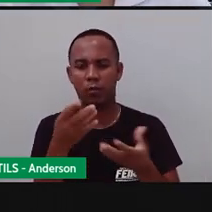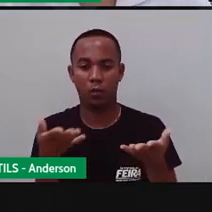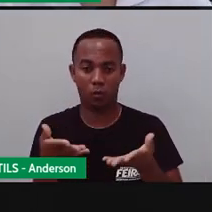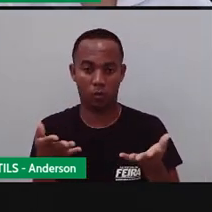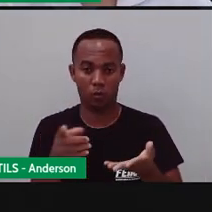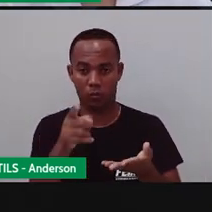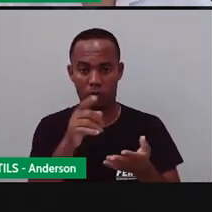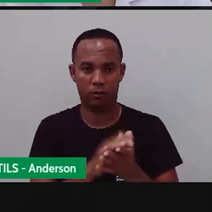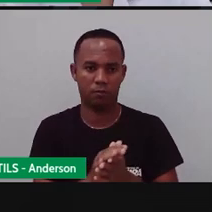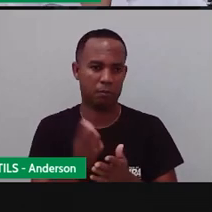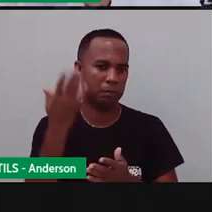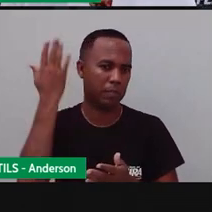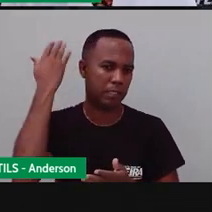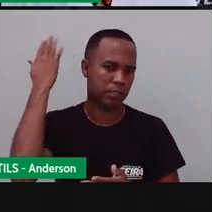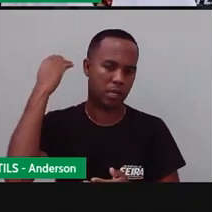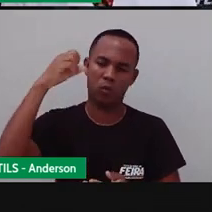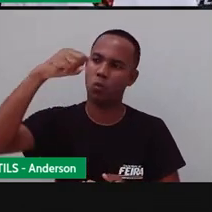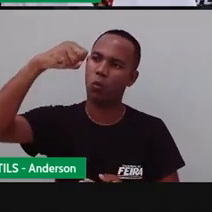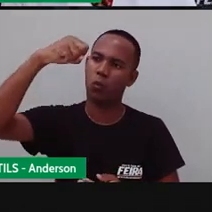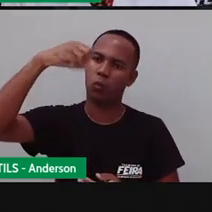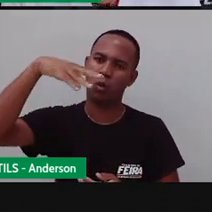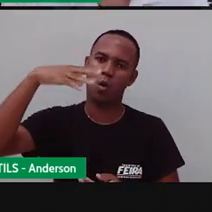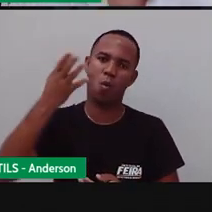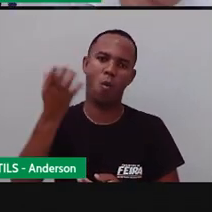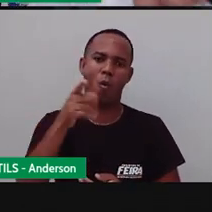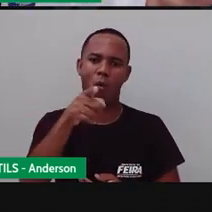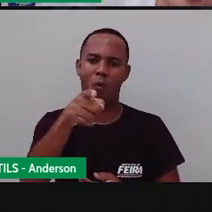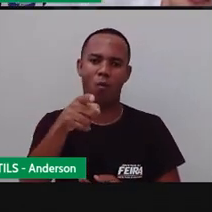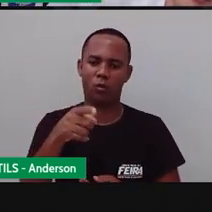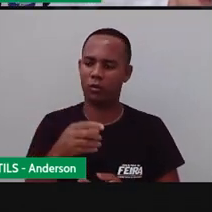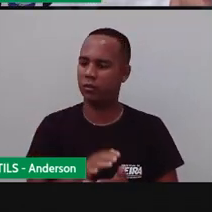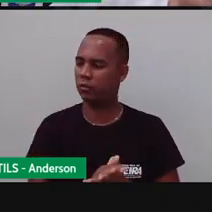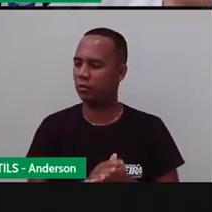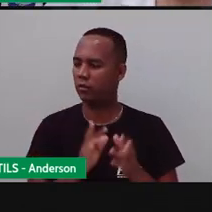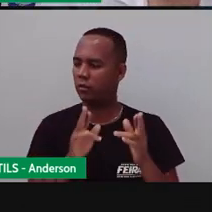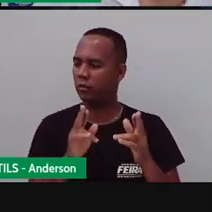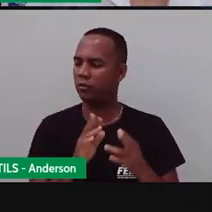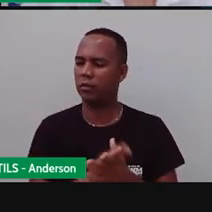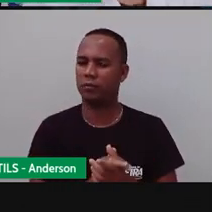relógio solar. A gente usa esse relógio que a gente conhece, tipo esse aqui.